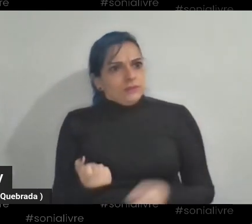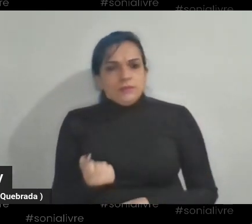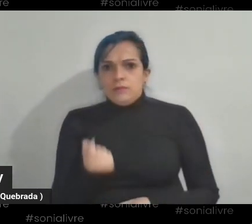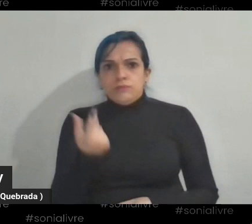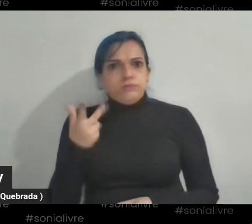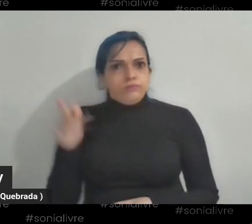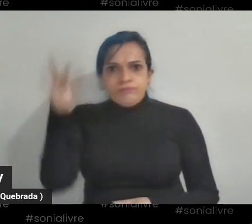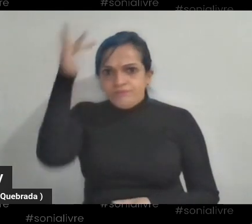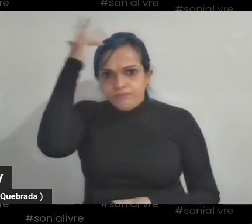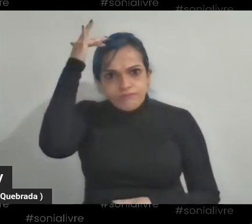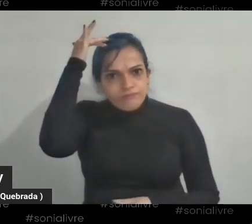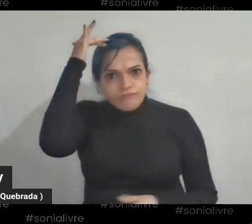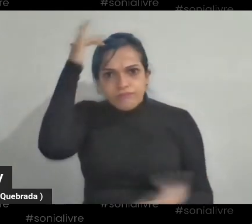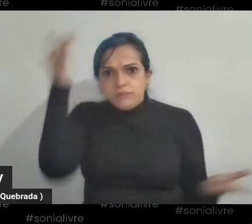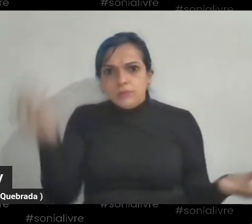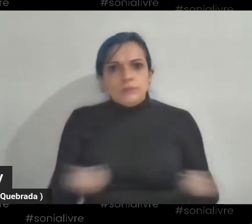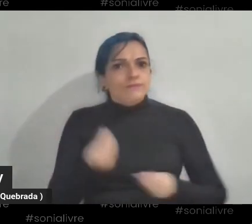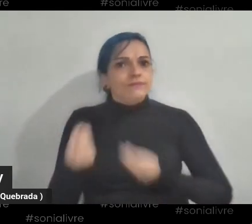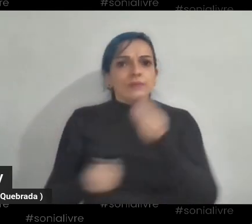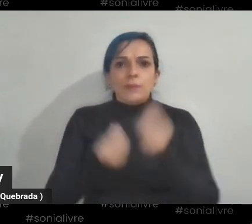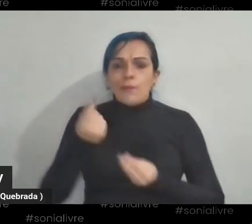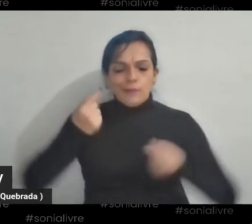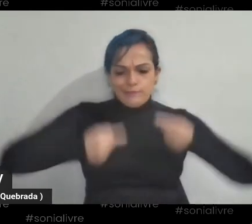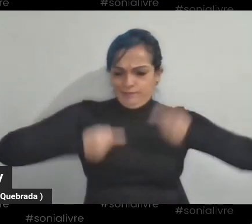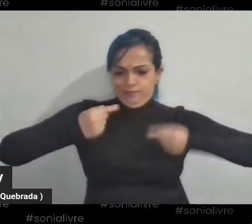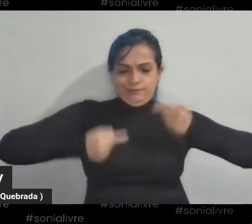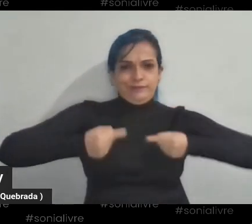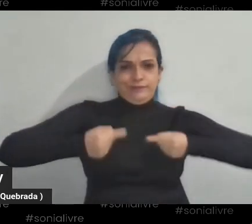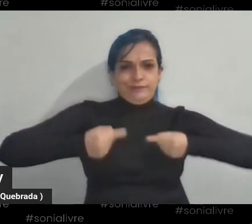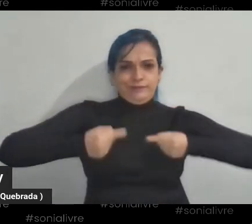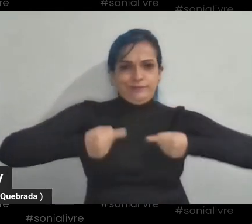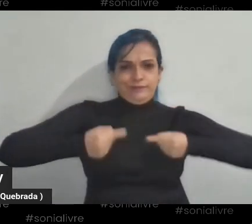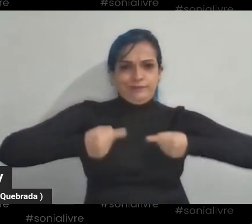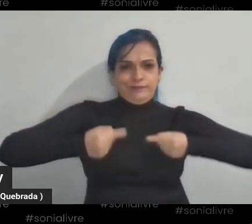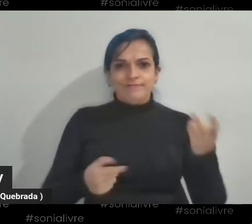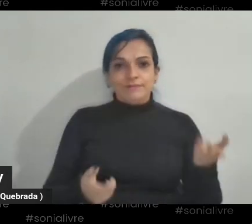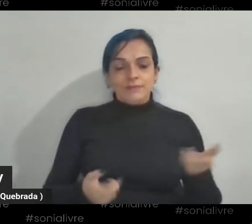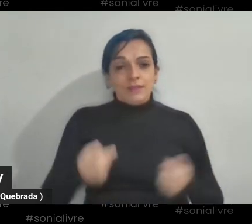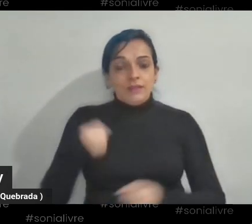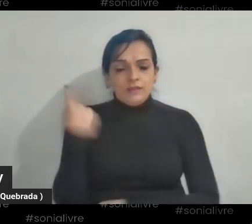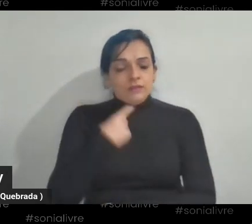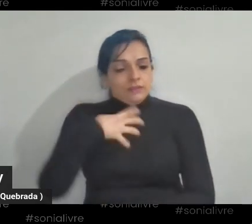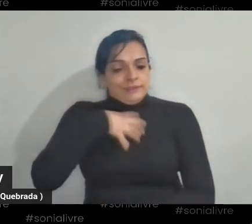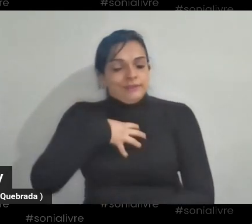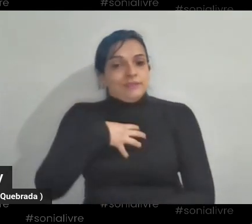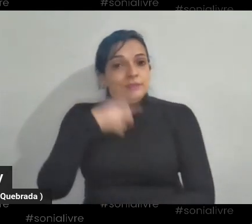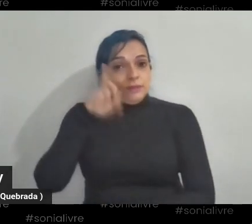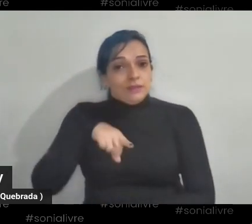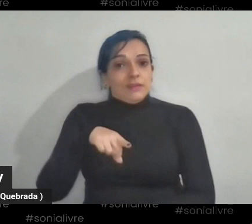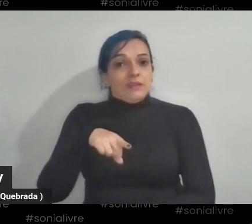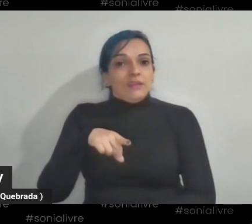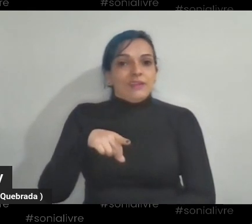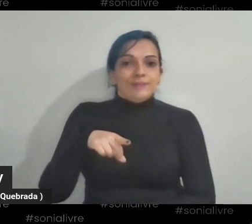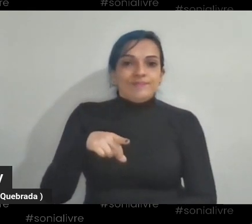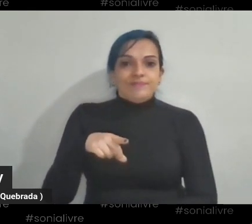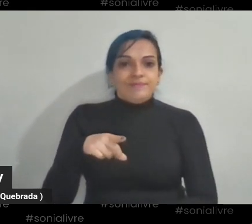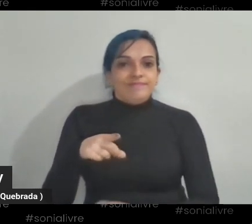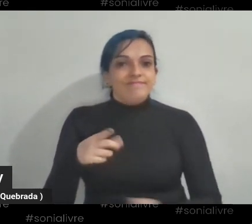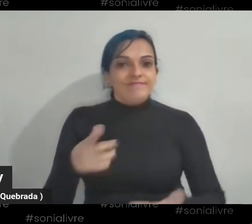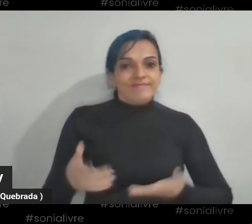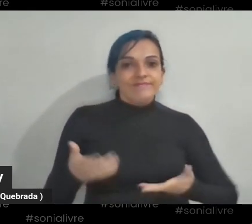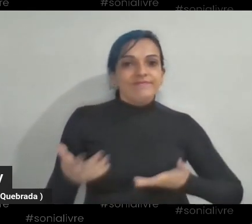Judiciário mesmo acontecendo, é um conflito muito grande. A gente sente que, é como foi dito agora há pouco, esse